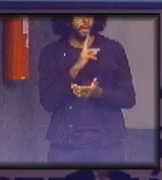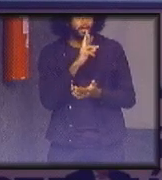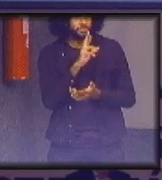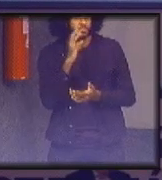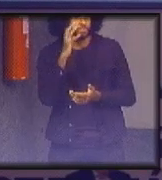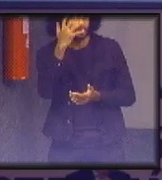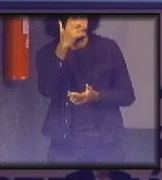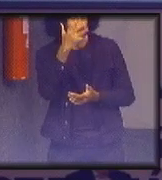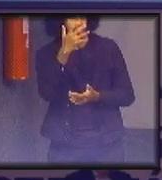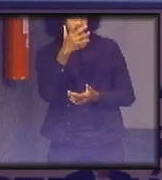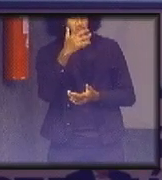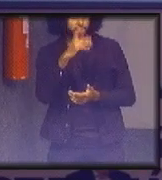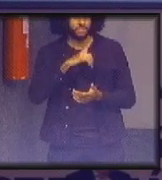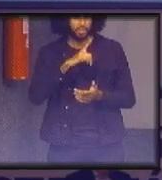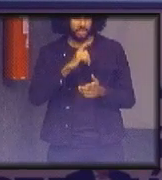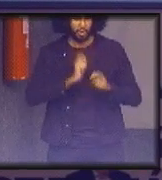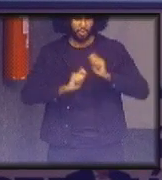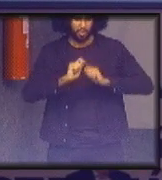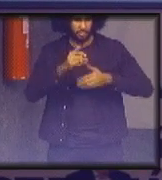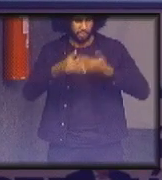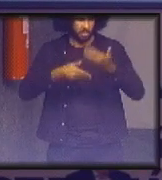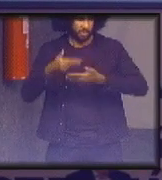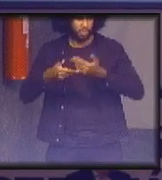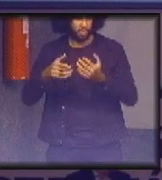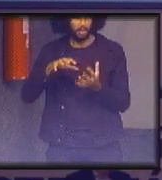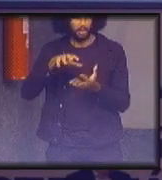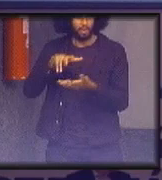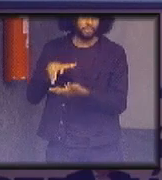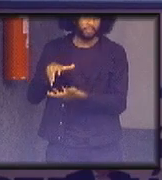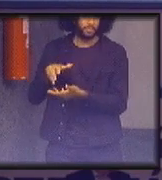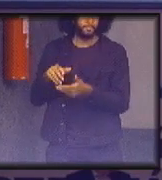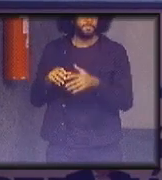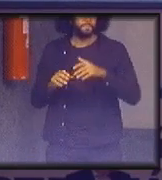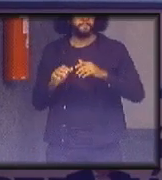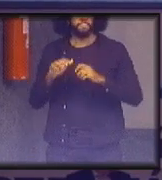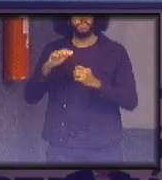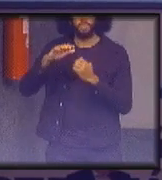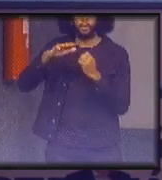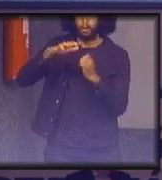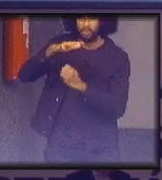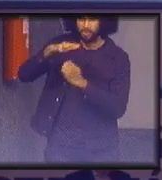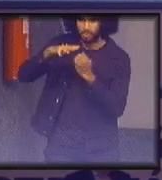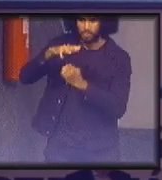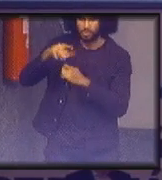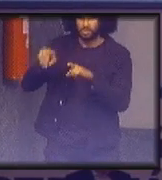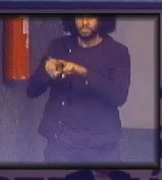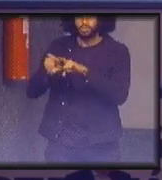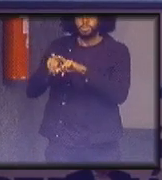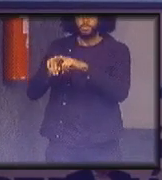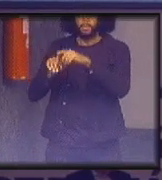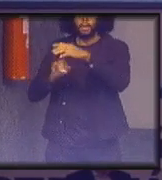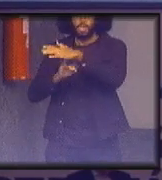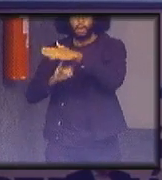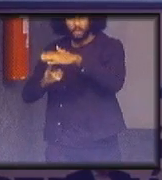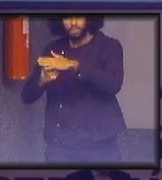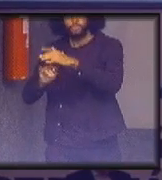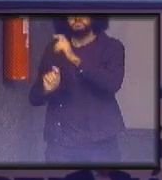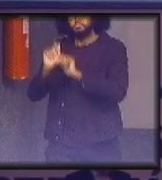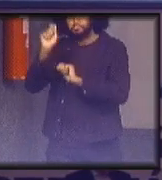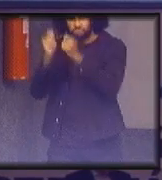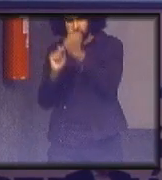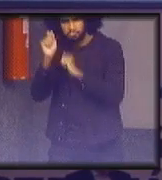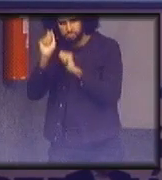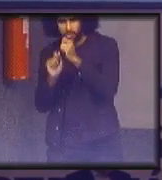economia circular ao redor do mundo as empresas as indústrias as organizações estão trabalhando